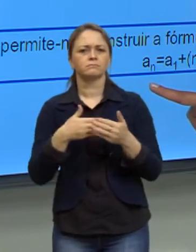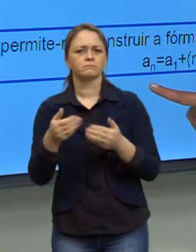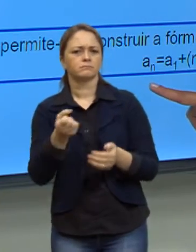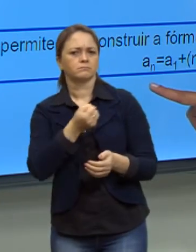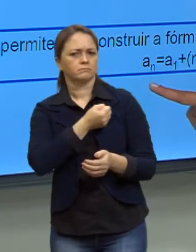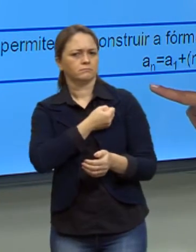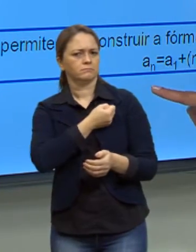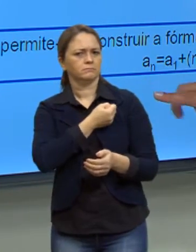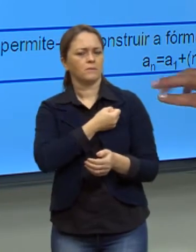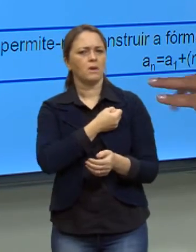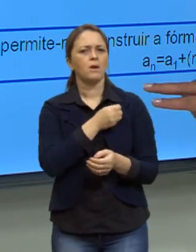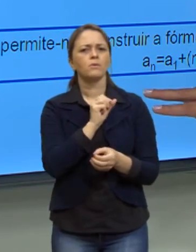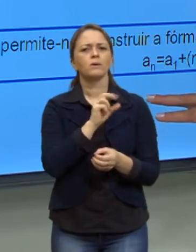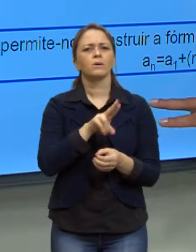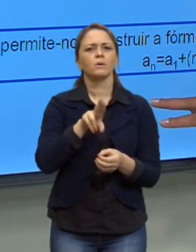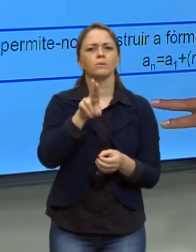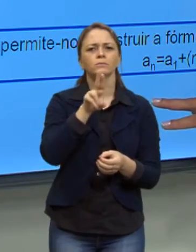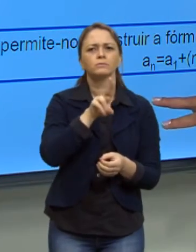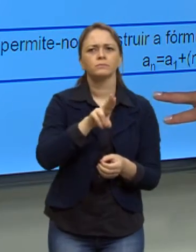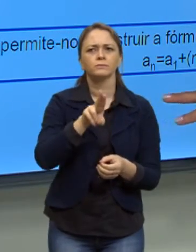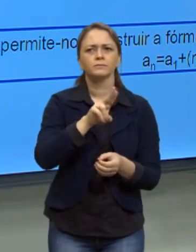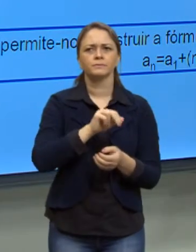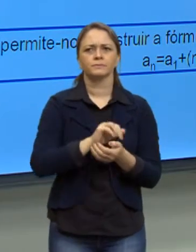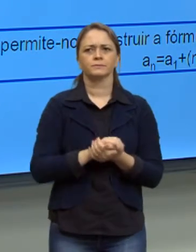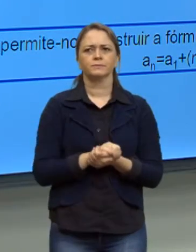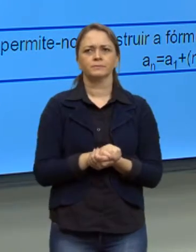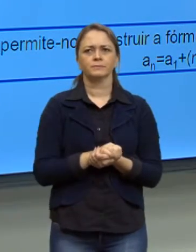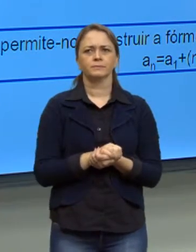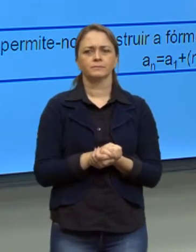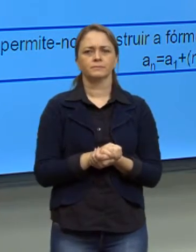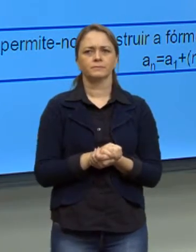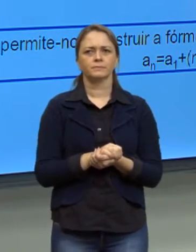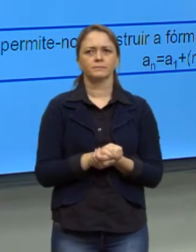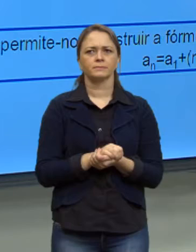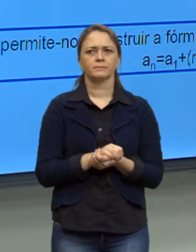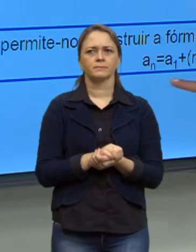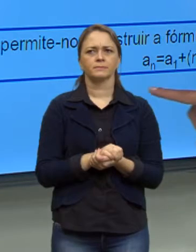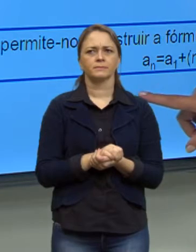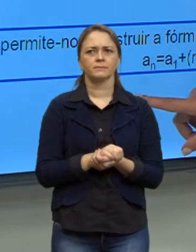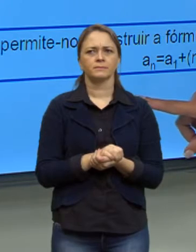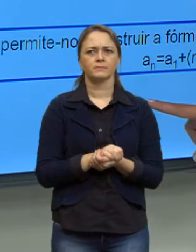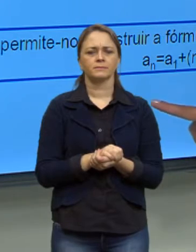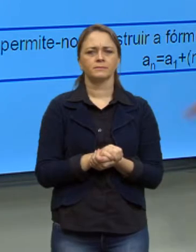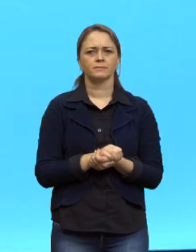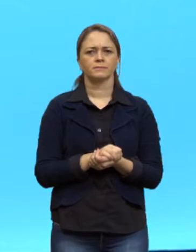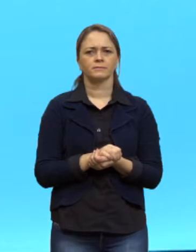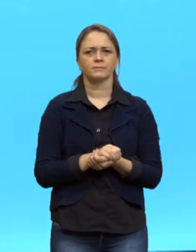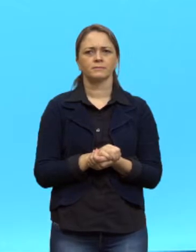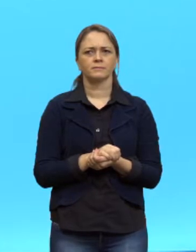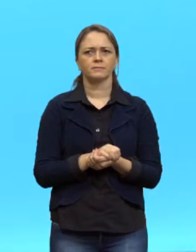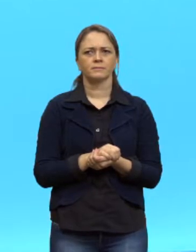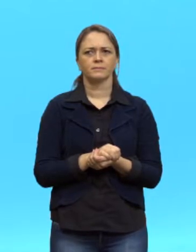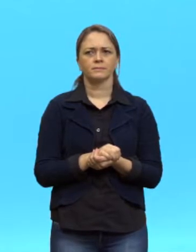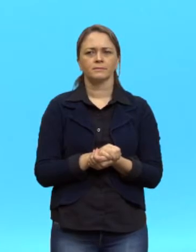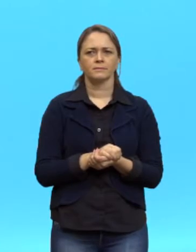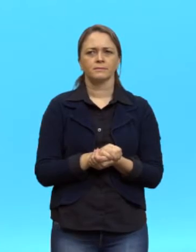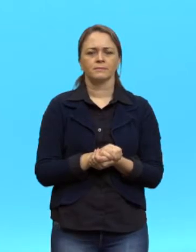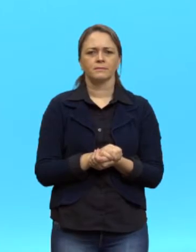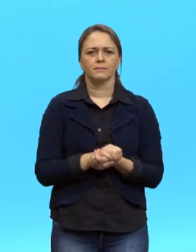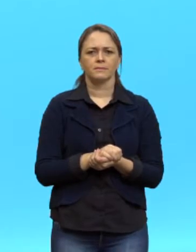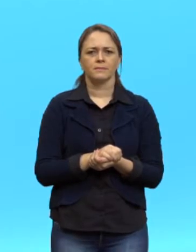uso... Se vocês conseguirem fechar aqui para mim, por favor. Não sei se consegue, para pegar só o... Ali.